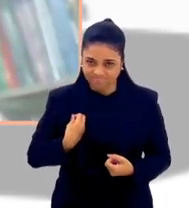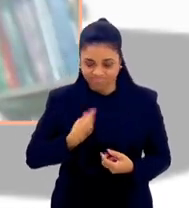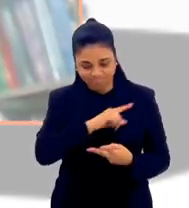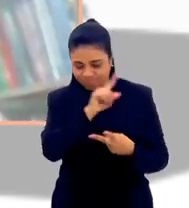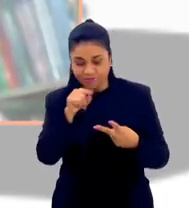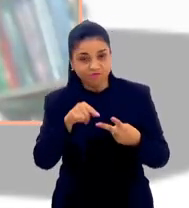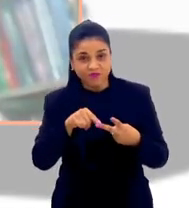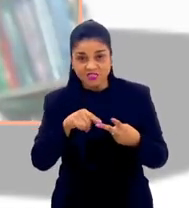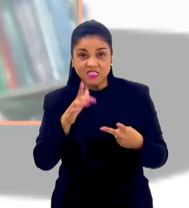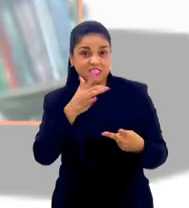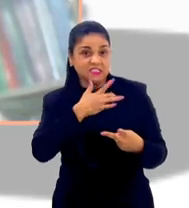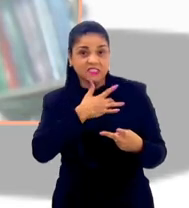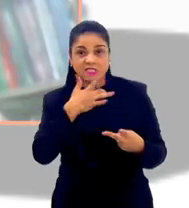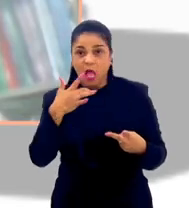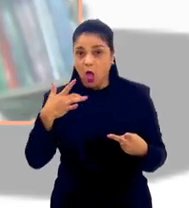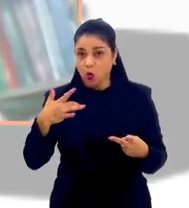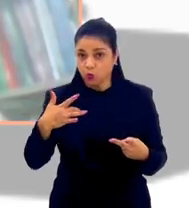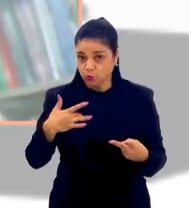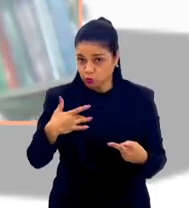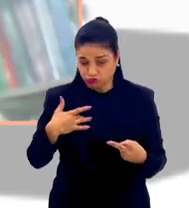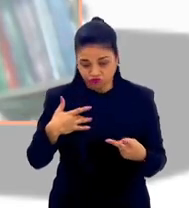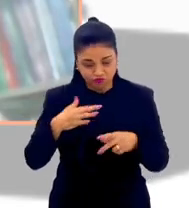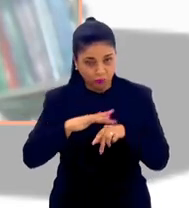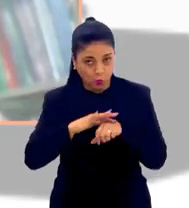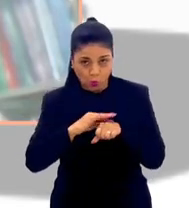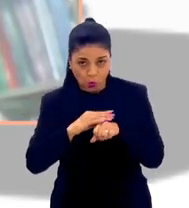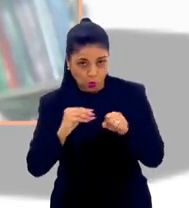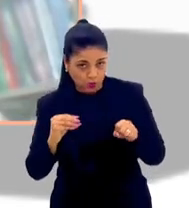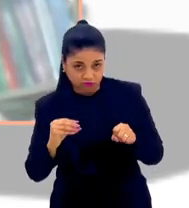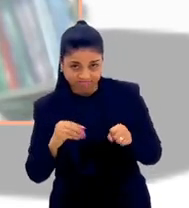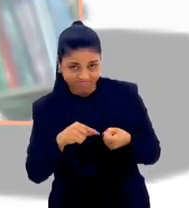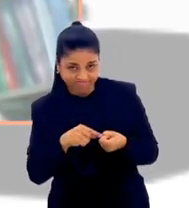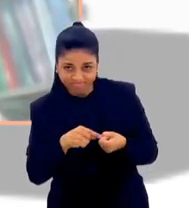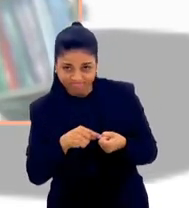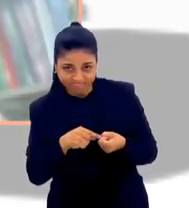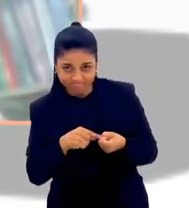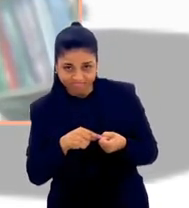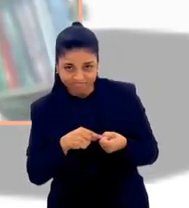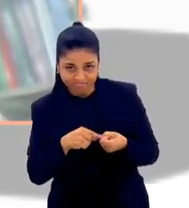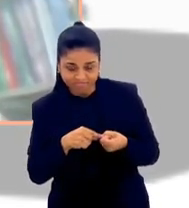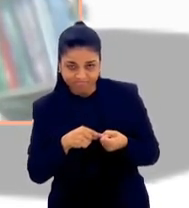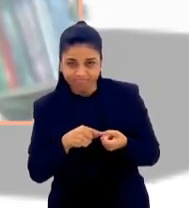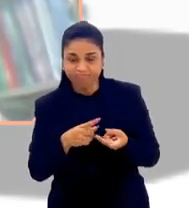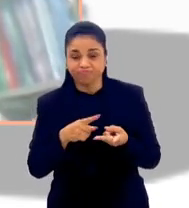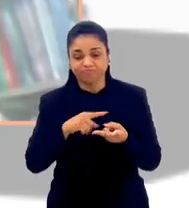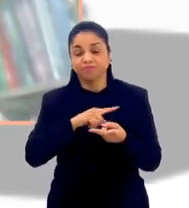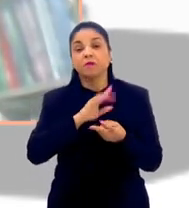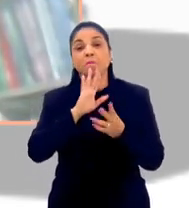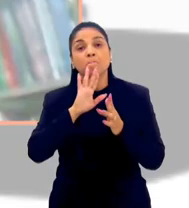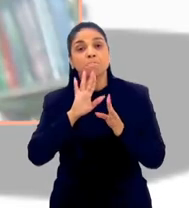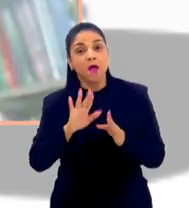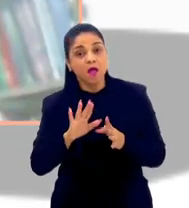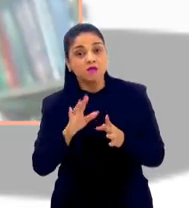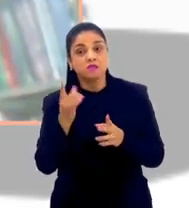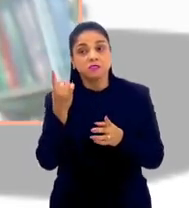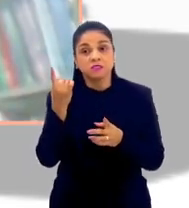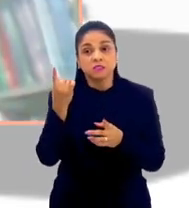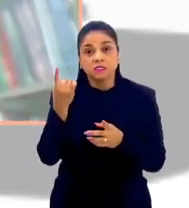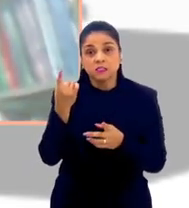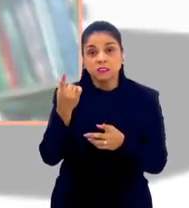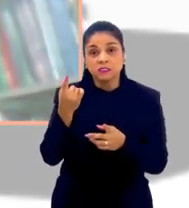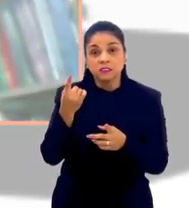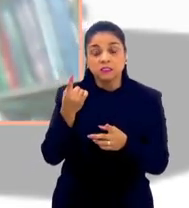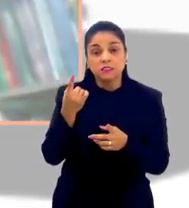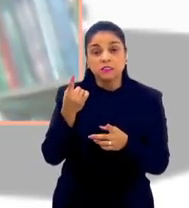A saúde. dinheiro do mundo cura a doença terminal de alguém. Mas, se não